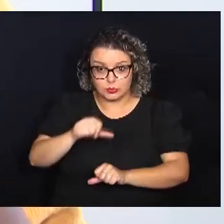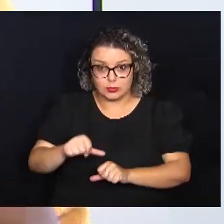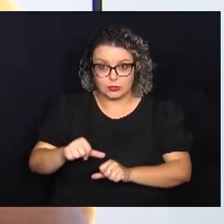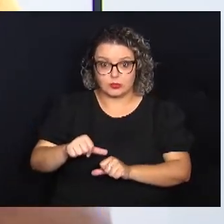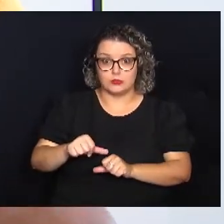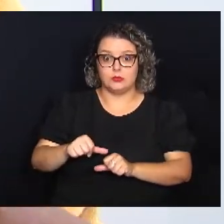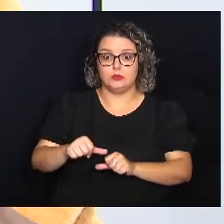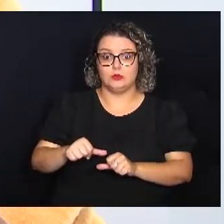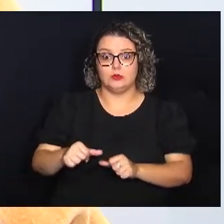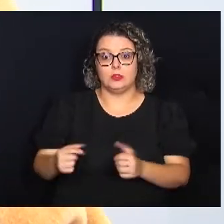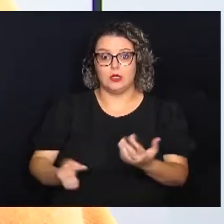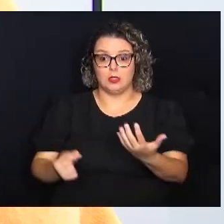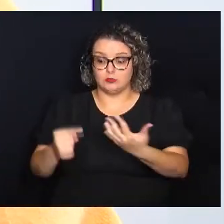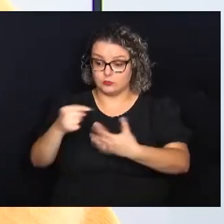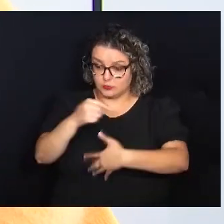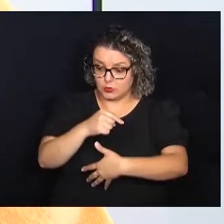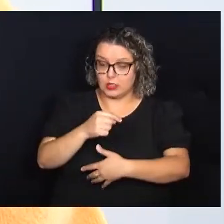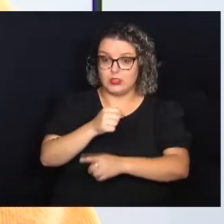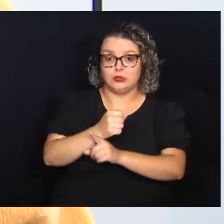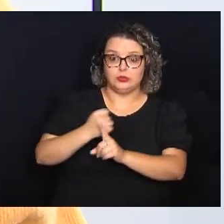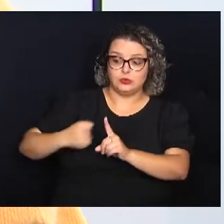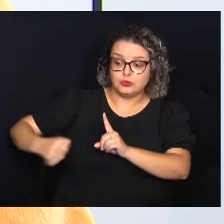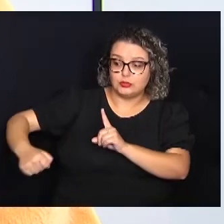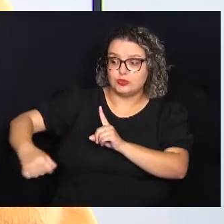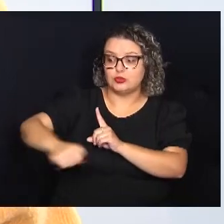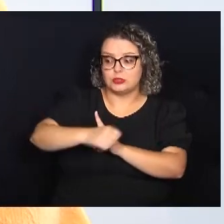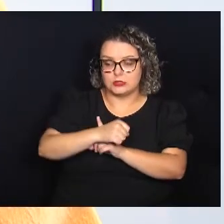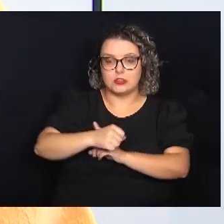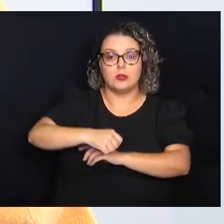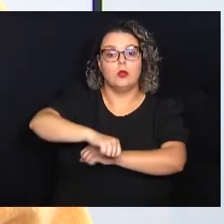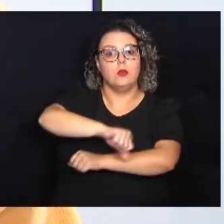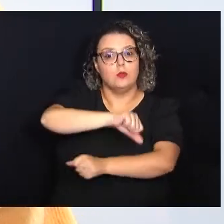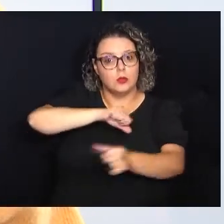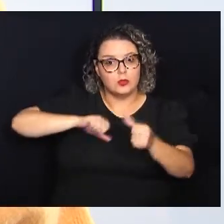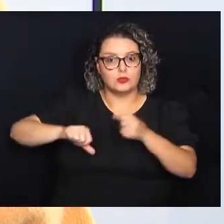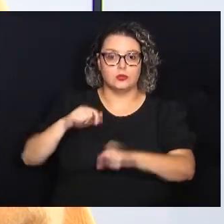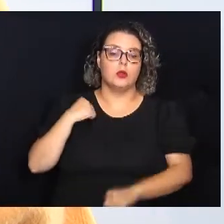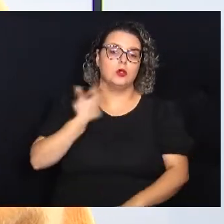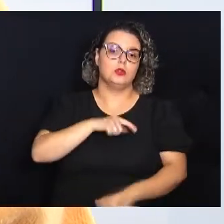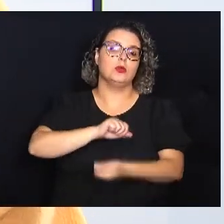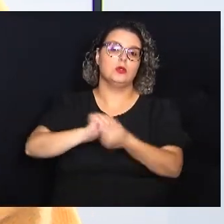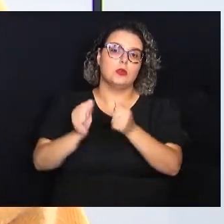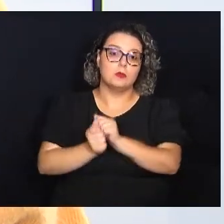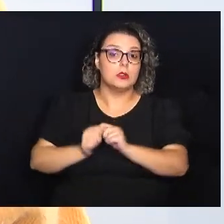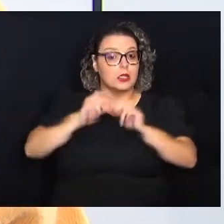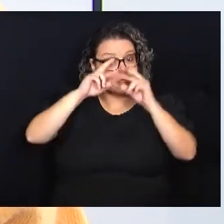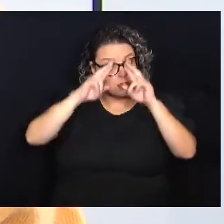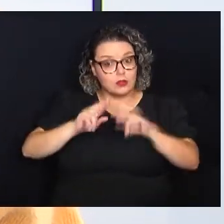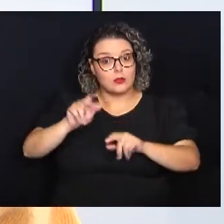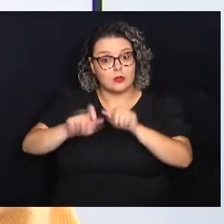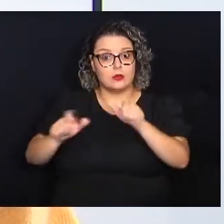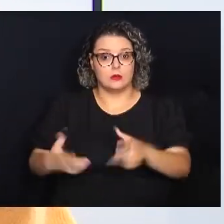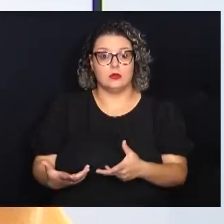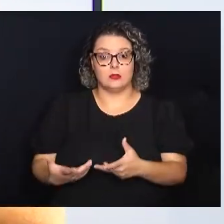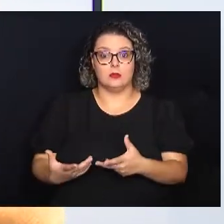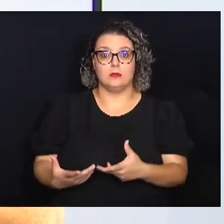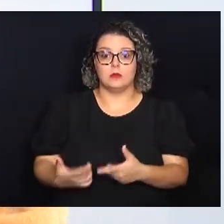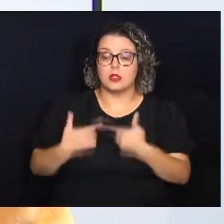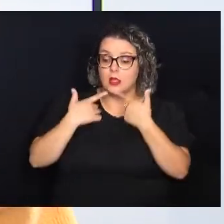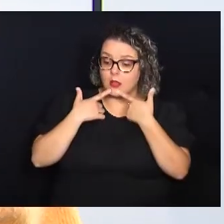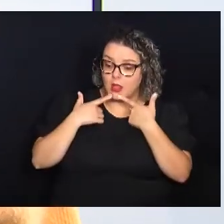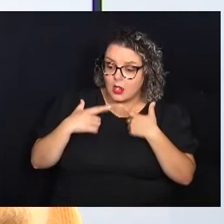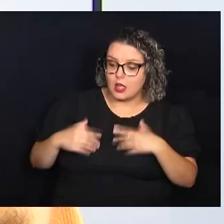as questões sociais mudam, mudaram. E a gente precisa se adaptar para ser respeitoso com as pessoas, para